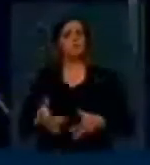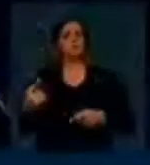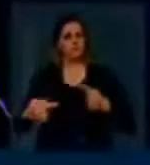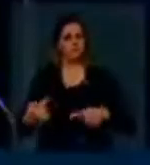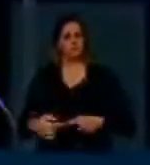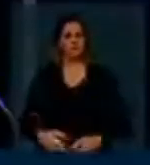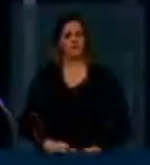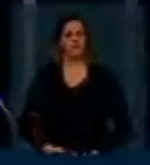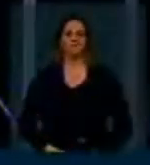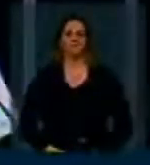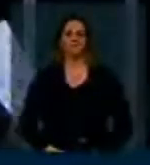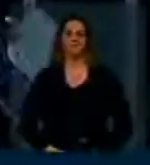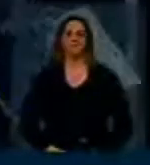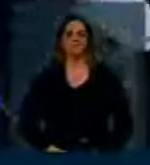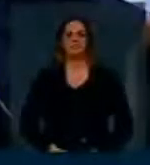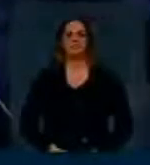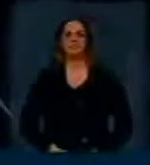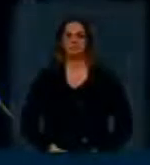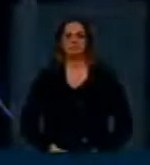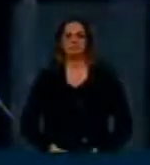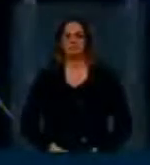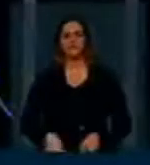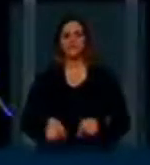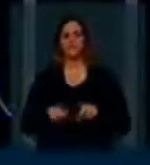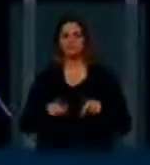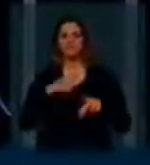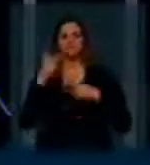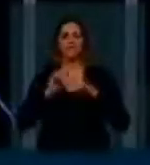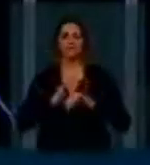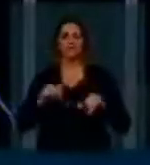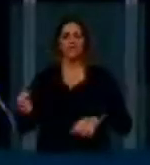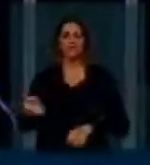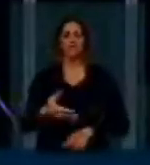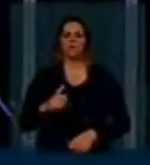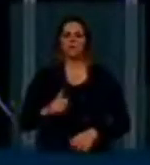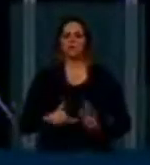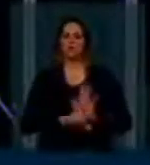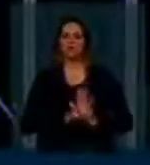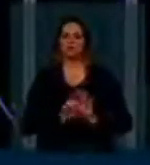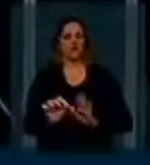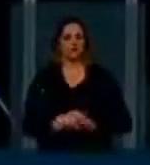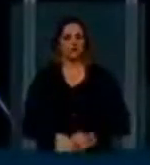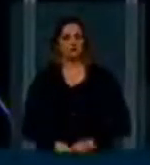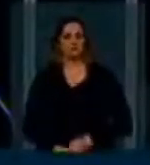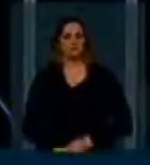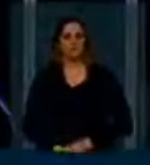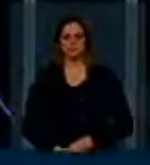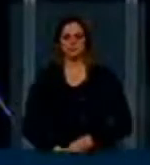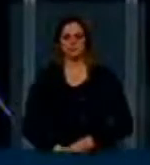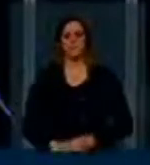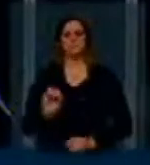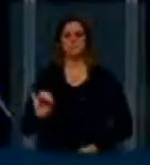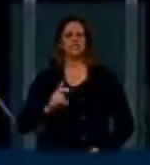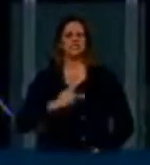aqui também fazer um registro sobre algo novo que está no marco. Se a presidente Dilma e seu governo